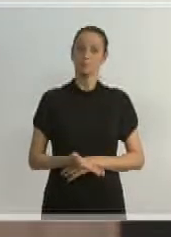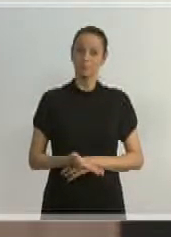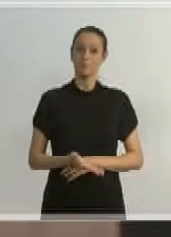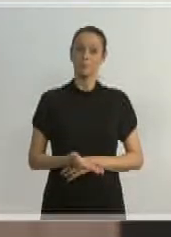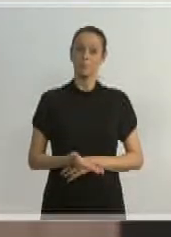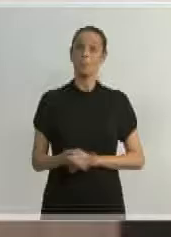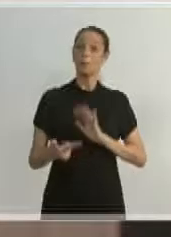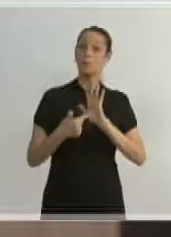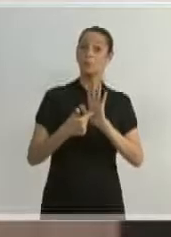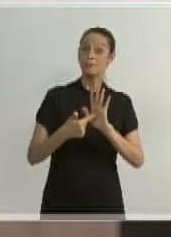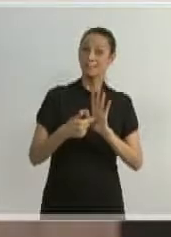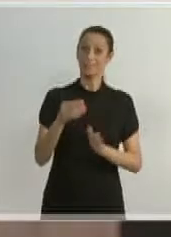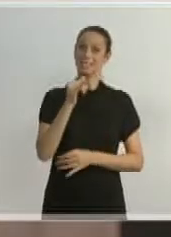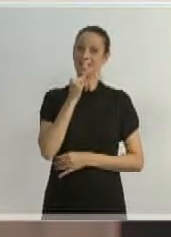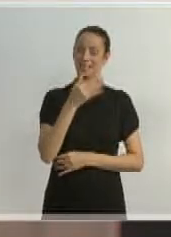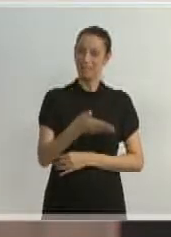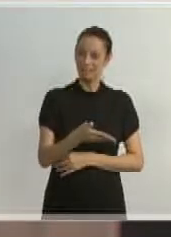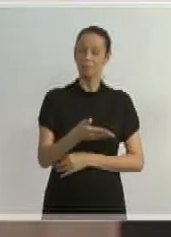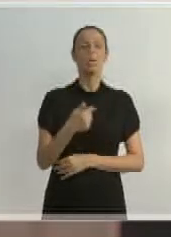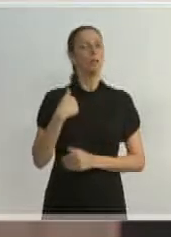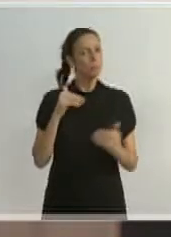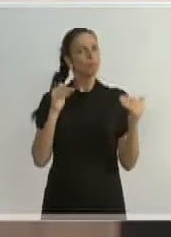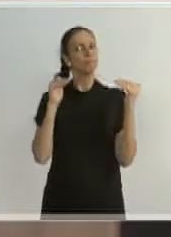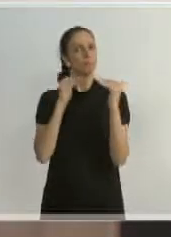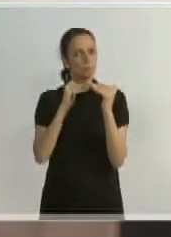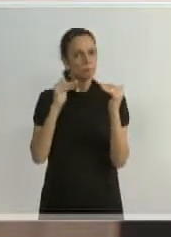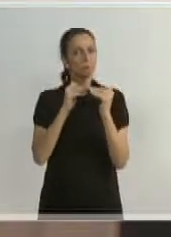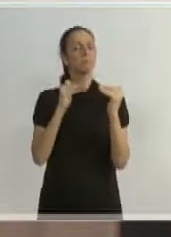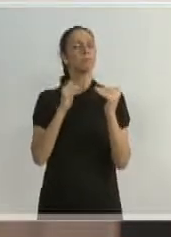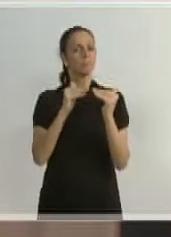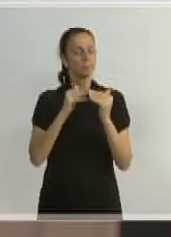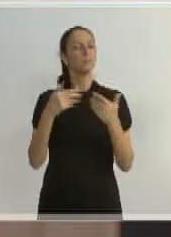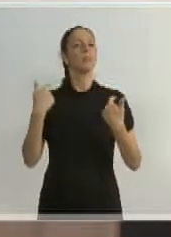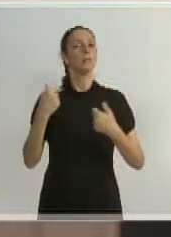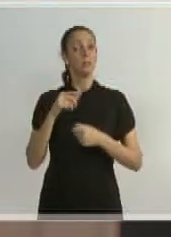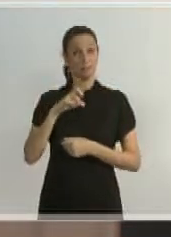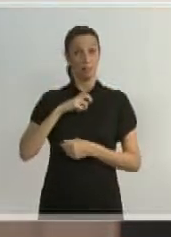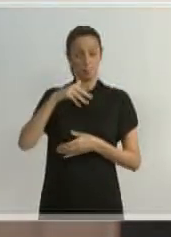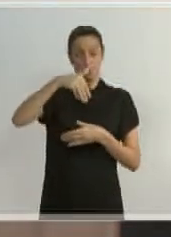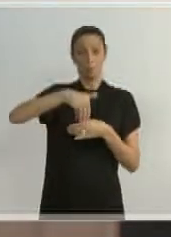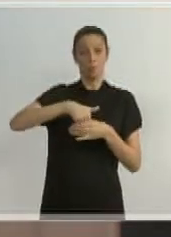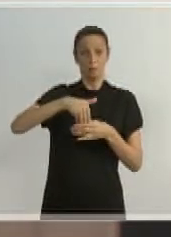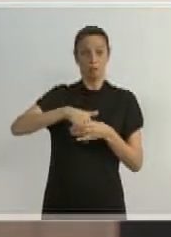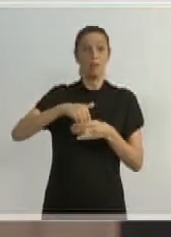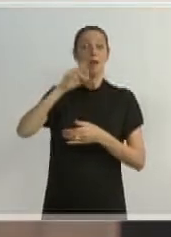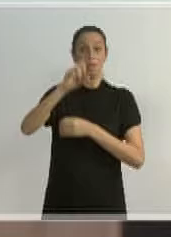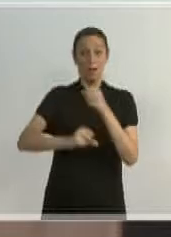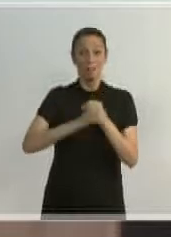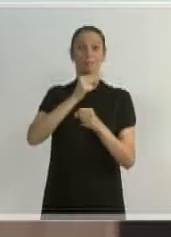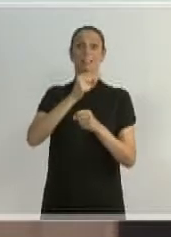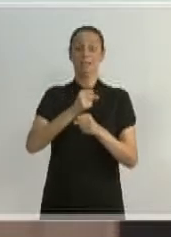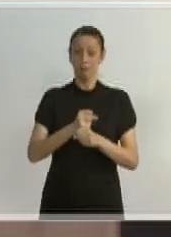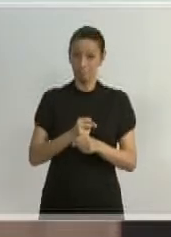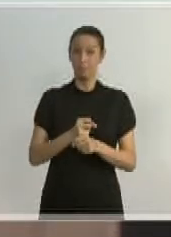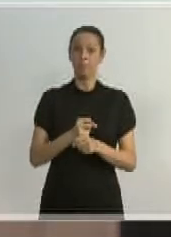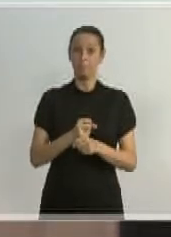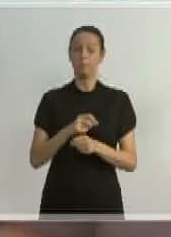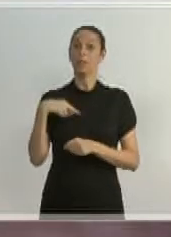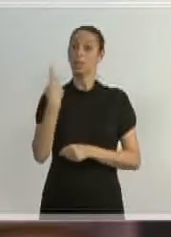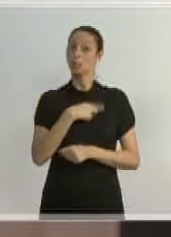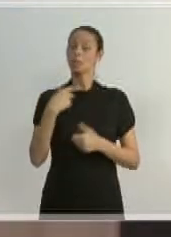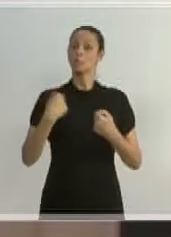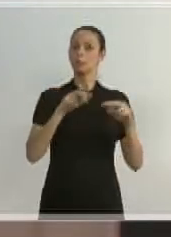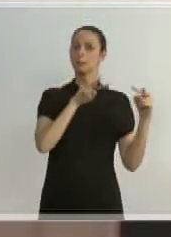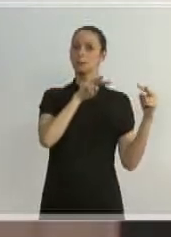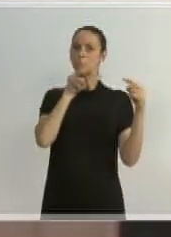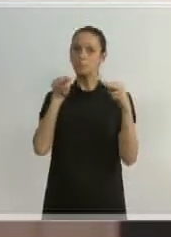esse exemplo e dizer que concordo, sim. Nós temos uma eleição decisiva no ano que vem e os nossos olhos têm que estar